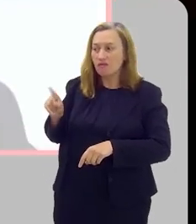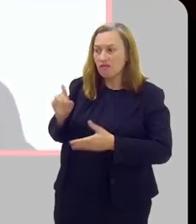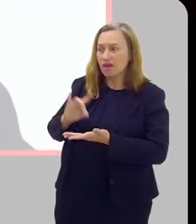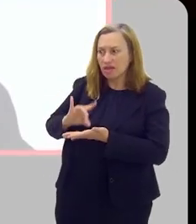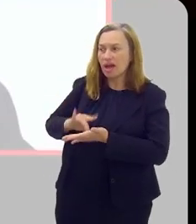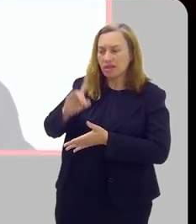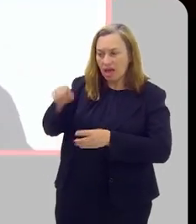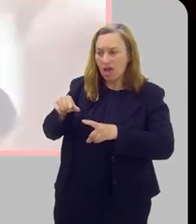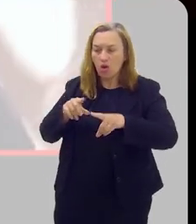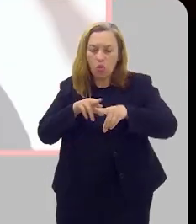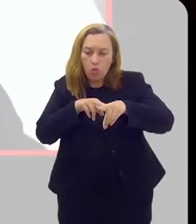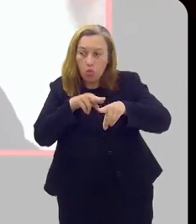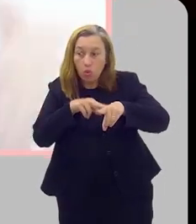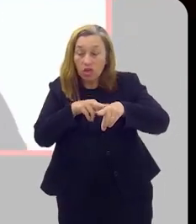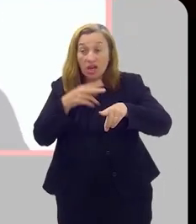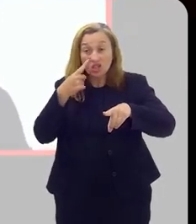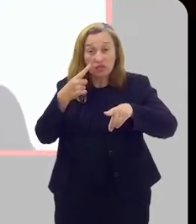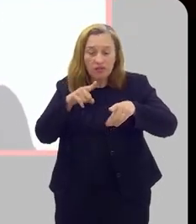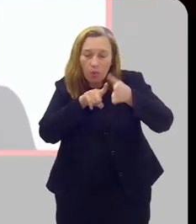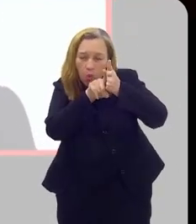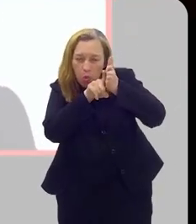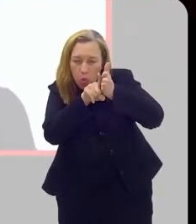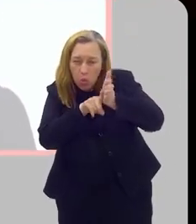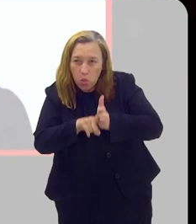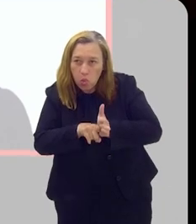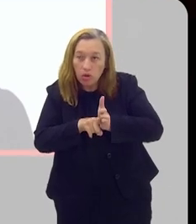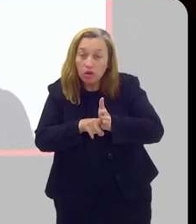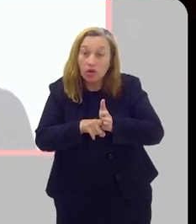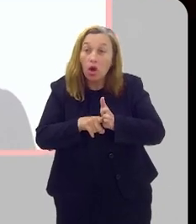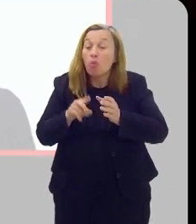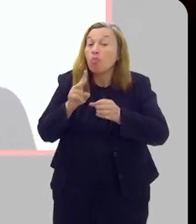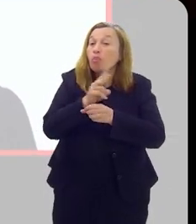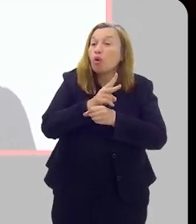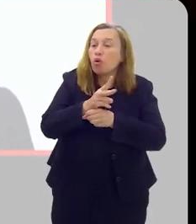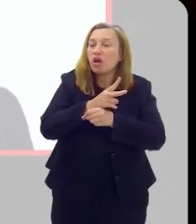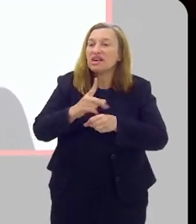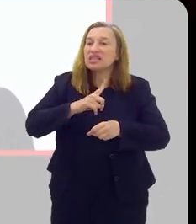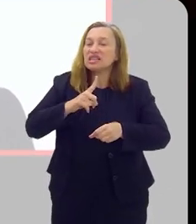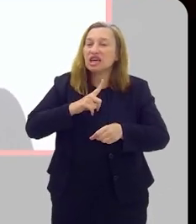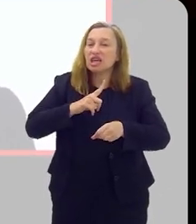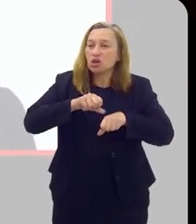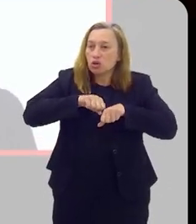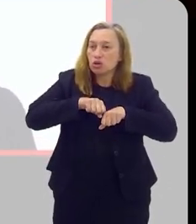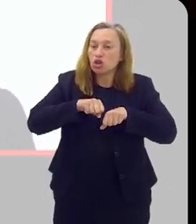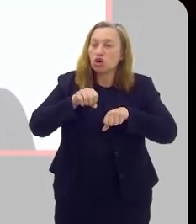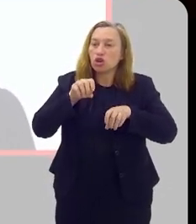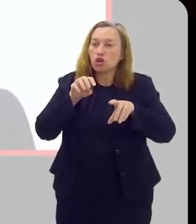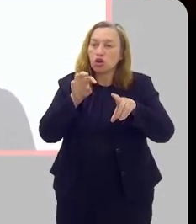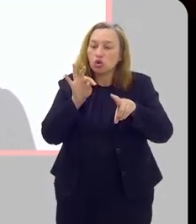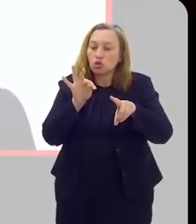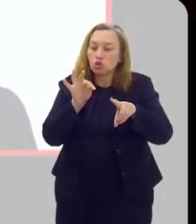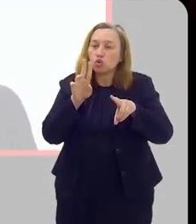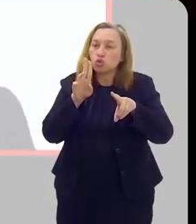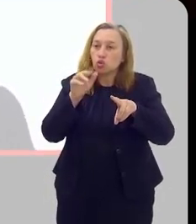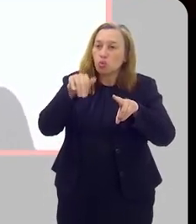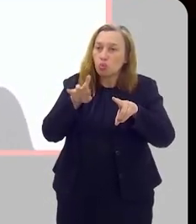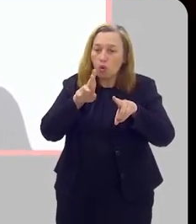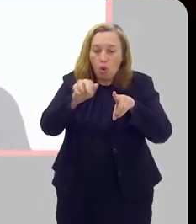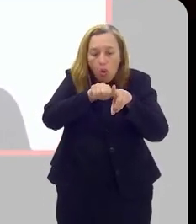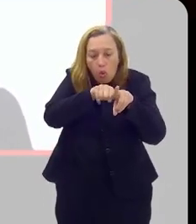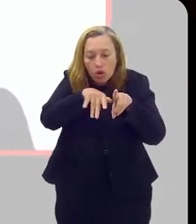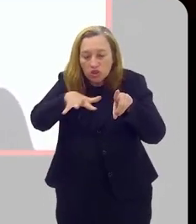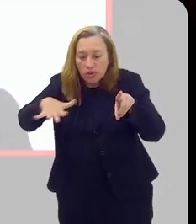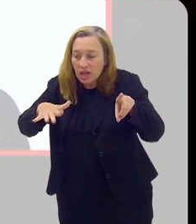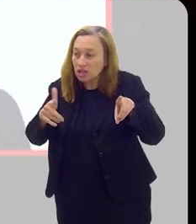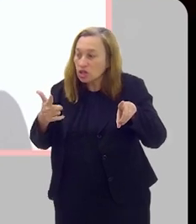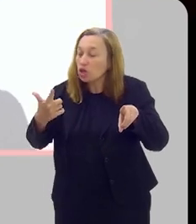Aí a gente vai tentar fazer o estadiamento, ou seja, procurar se não tem tumor espalhado para outro lugar. Se a gente não